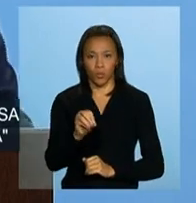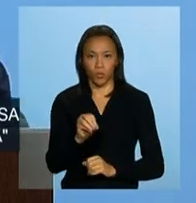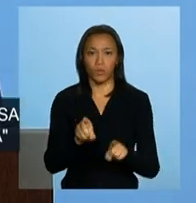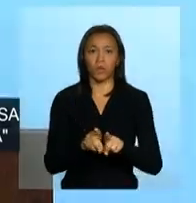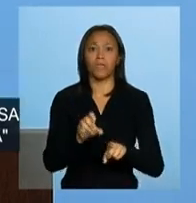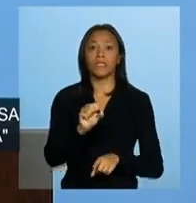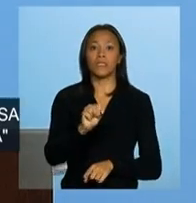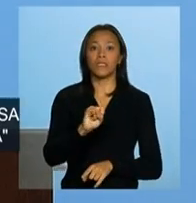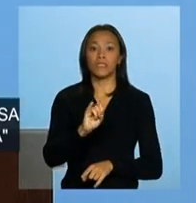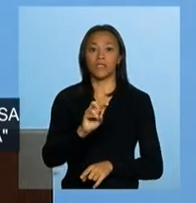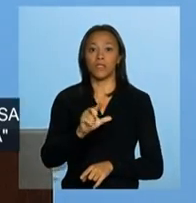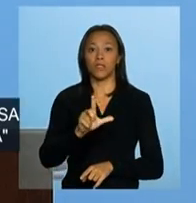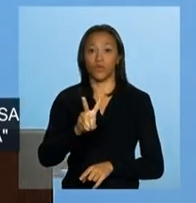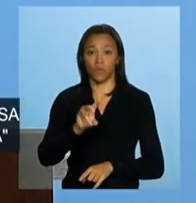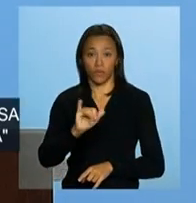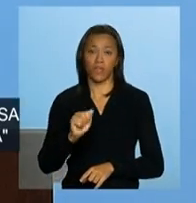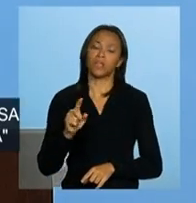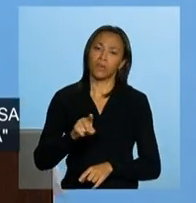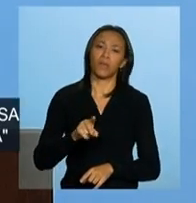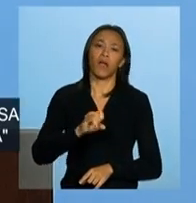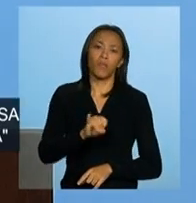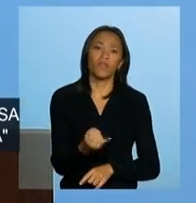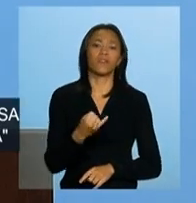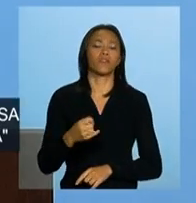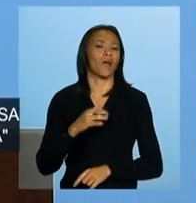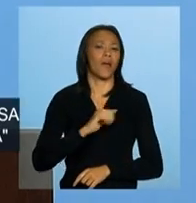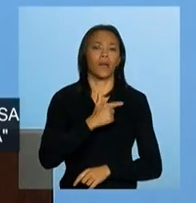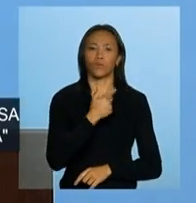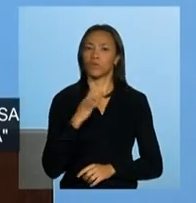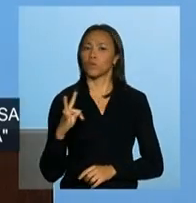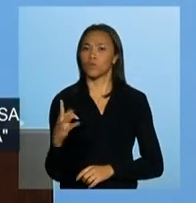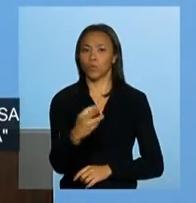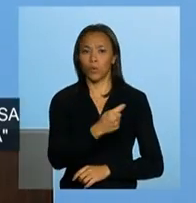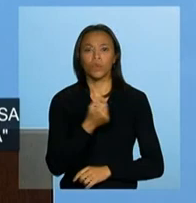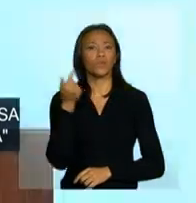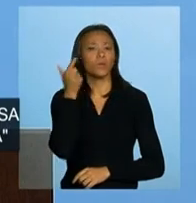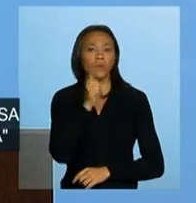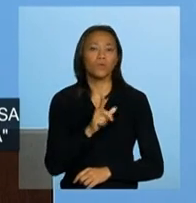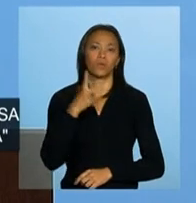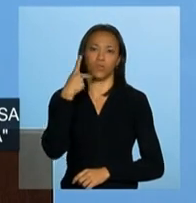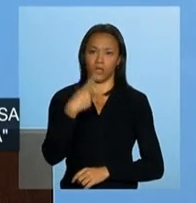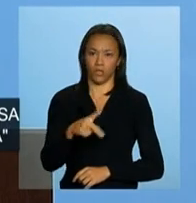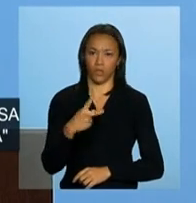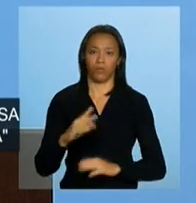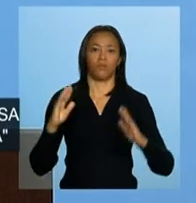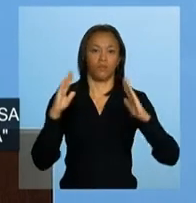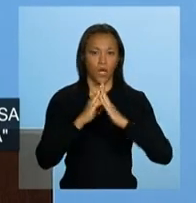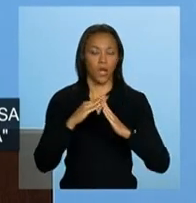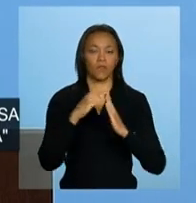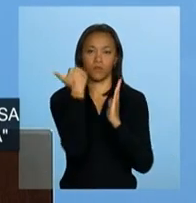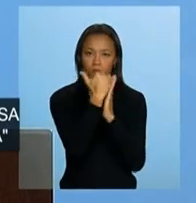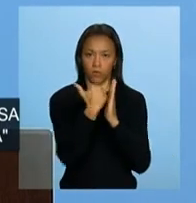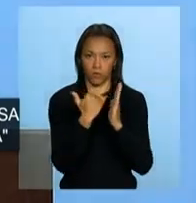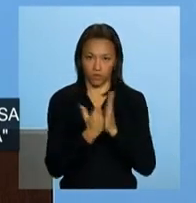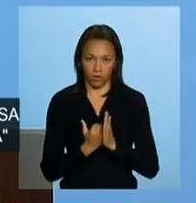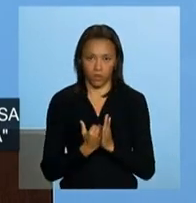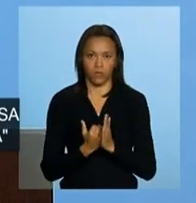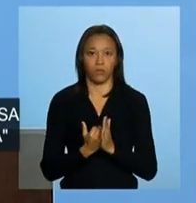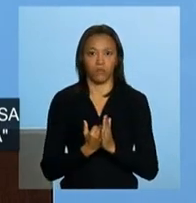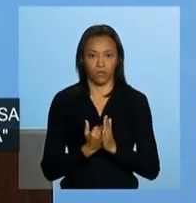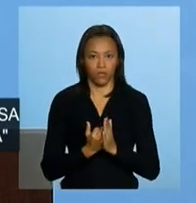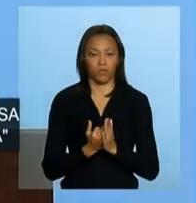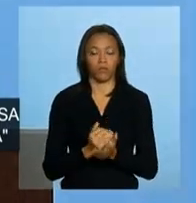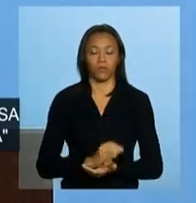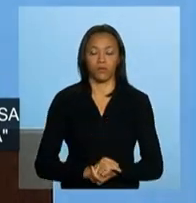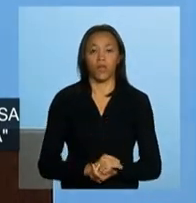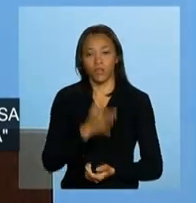intermédio de quem eu vou cumprimentar todos os agraciados e os